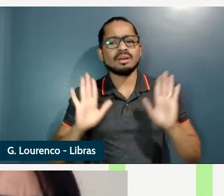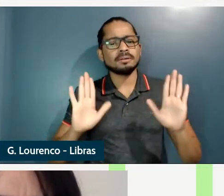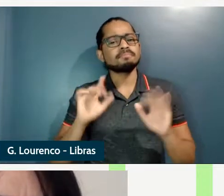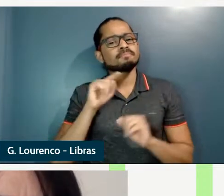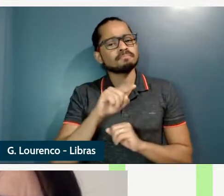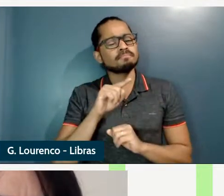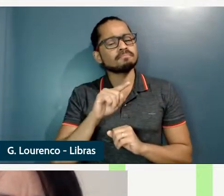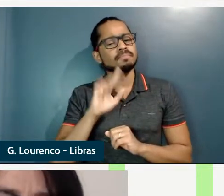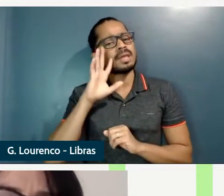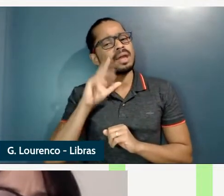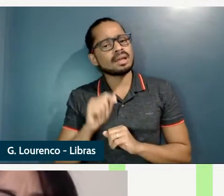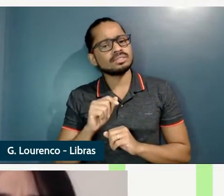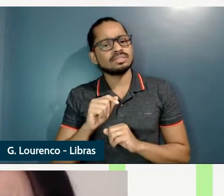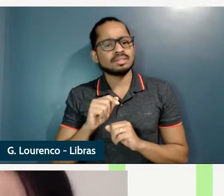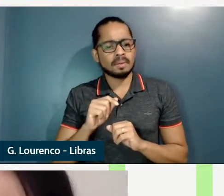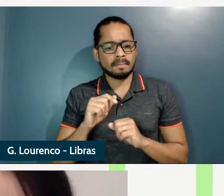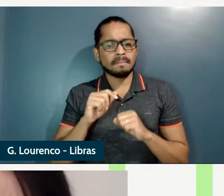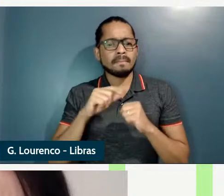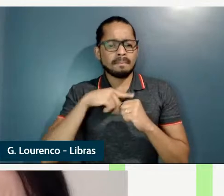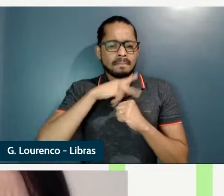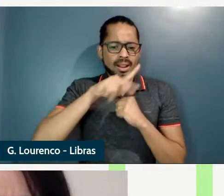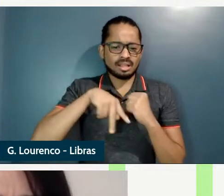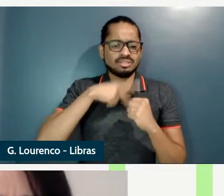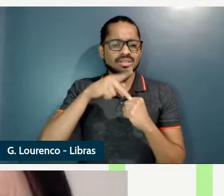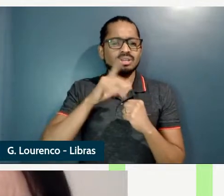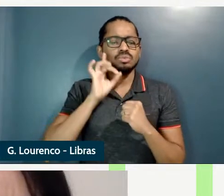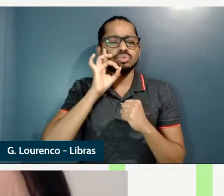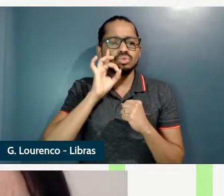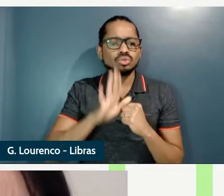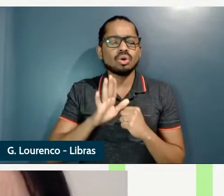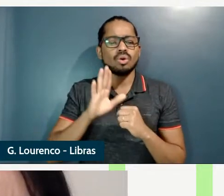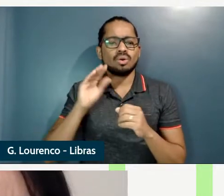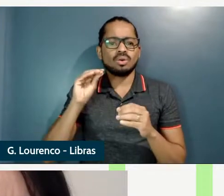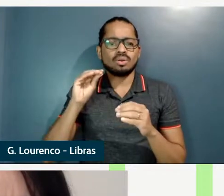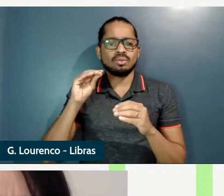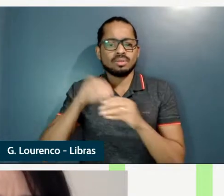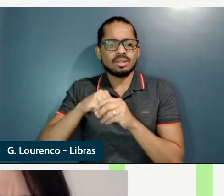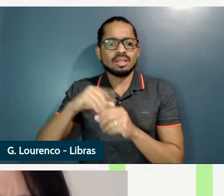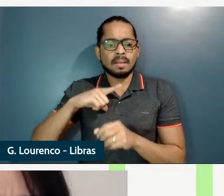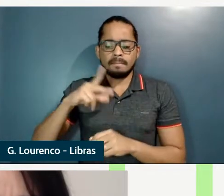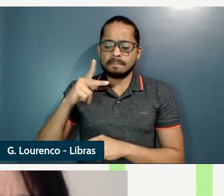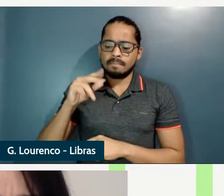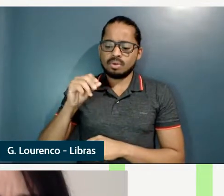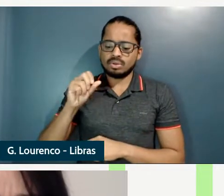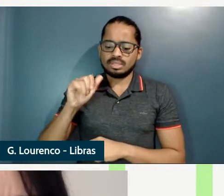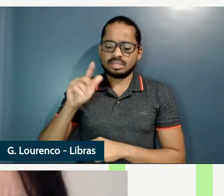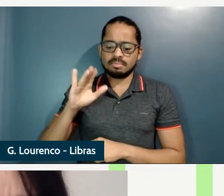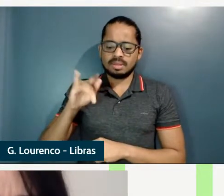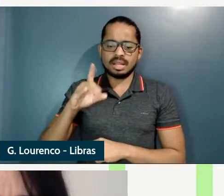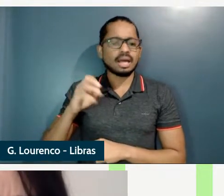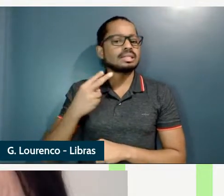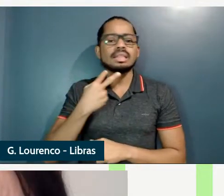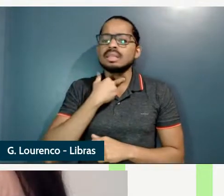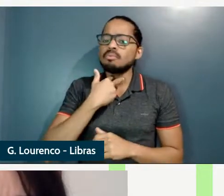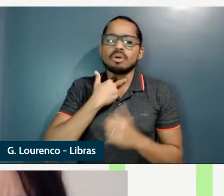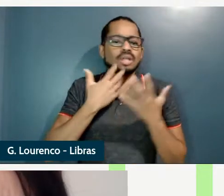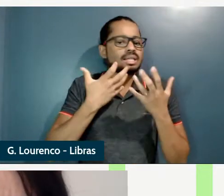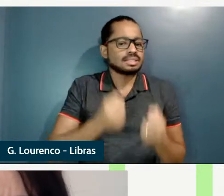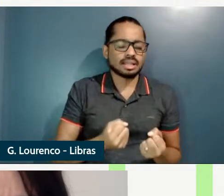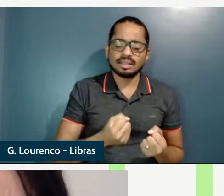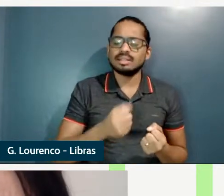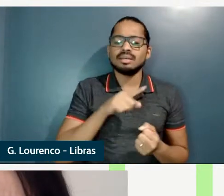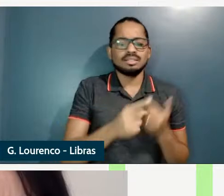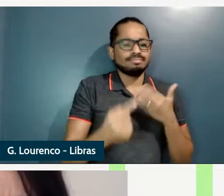predicados que tem apenas a leitura de possibilidade barrem a leitura subjetiva imagino que quebrável por exemplo passe em testes de predicados